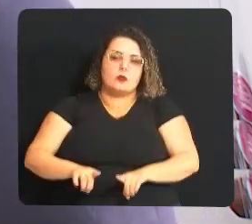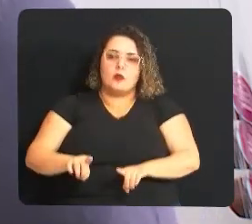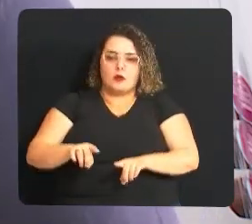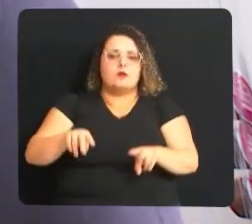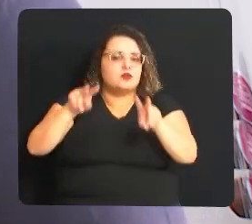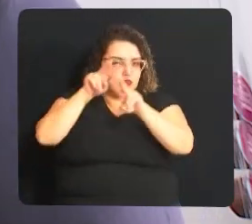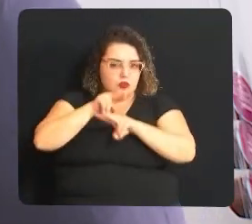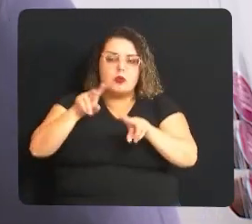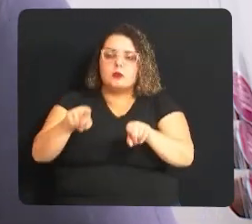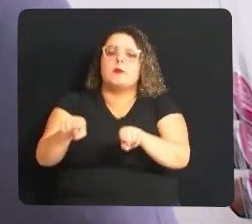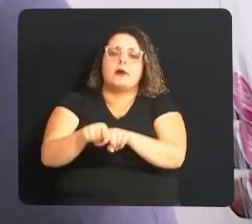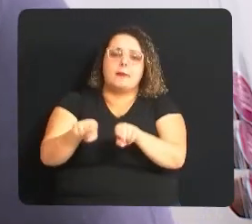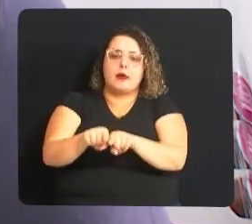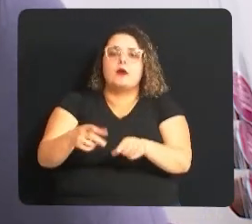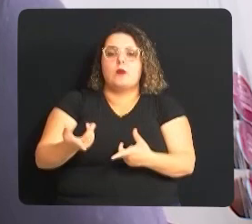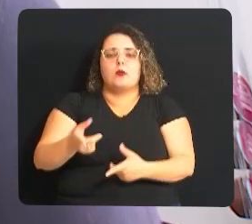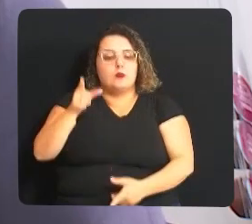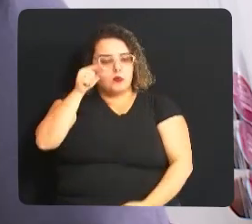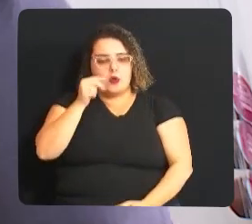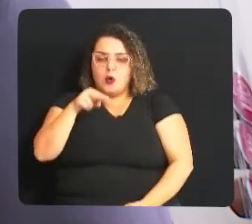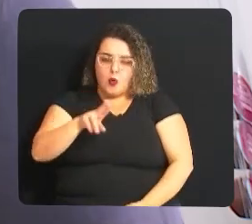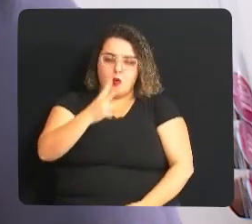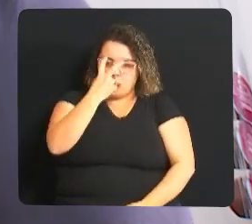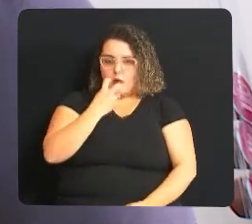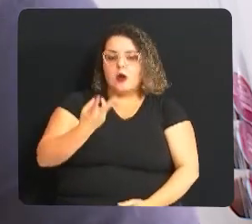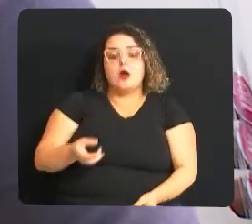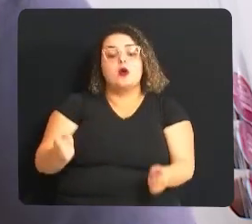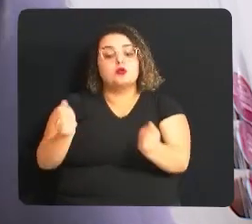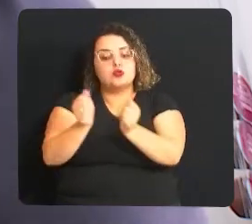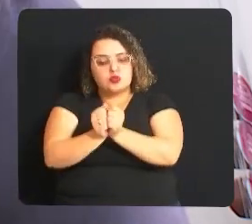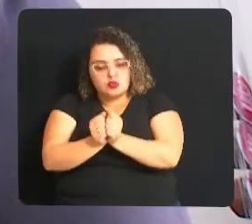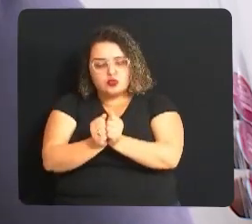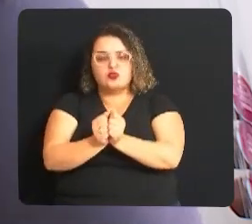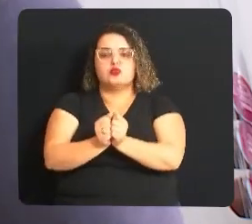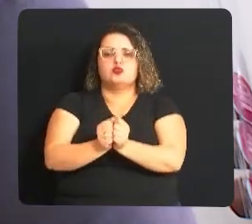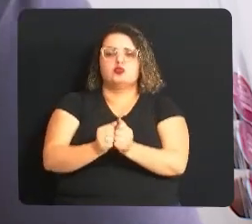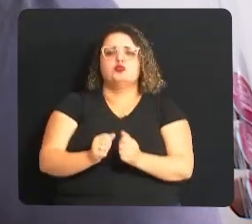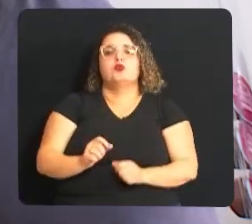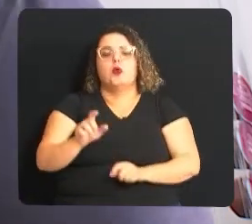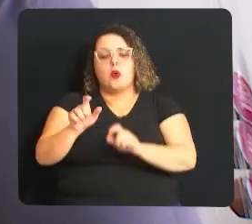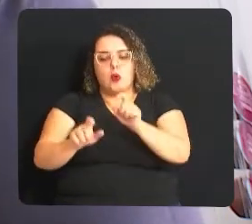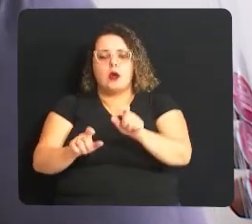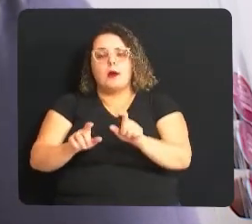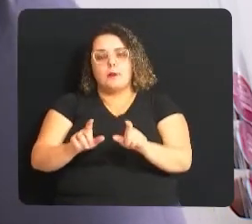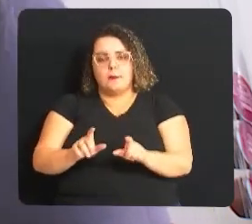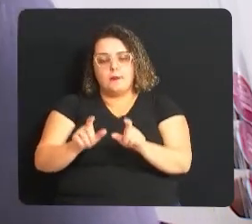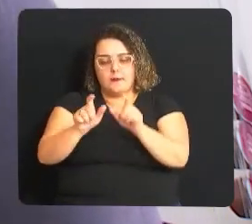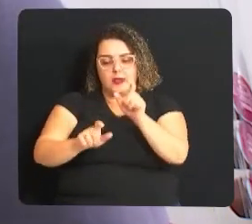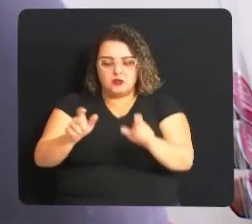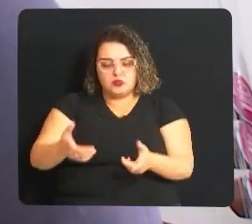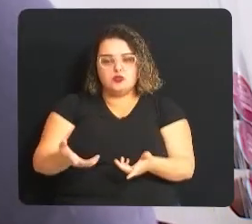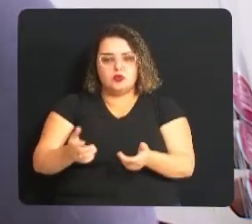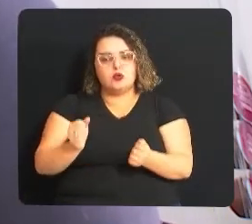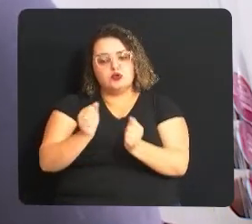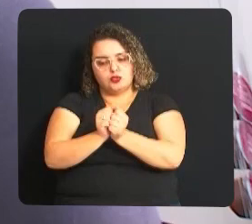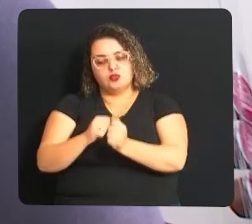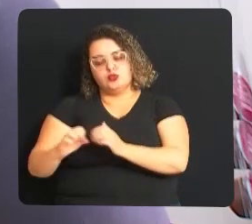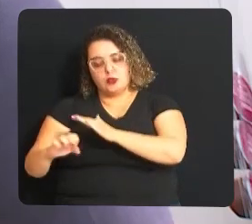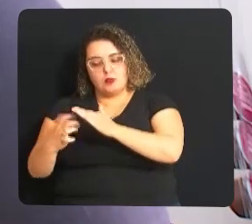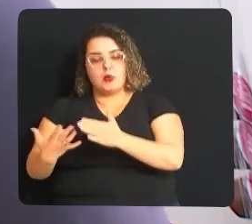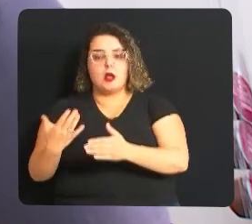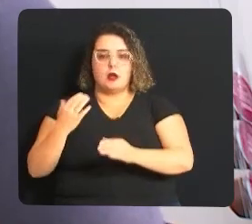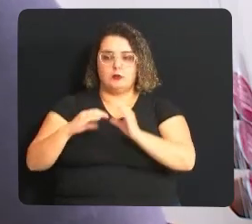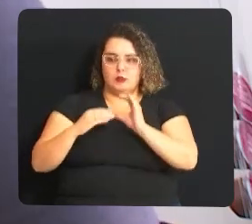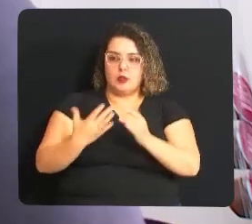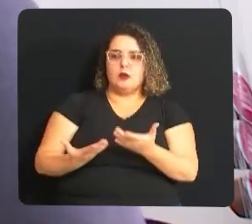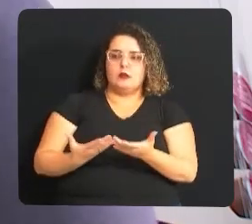acompanhamos também ele no local, na empresa contratante, fazemos toda essa ponte da comunicação, e aí a empresa,